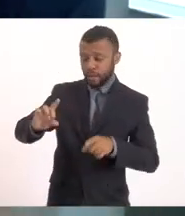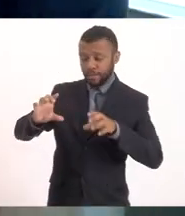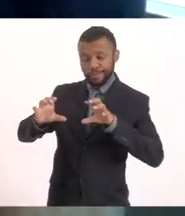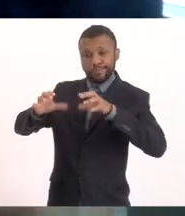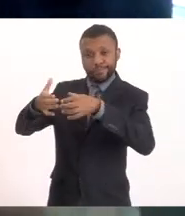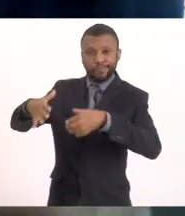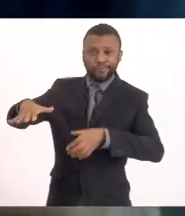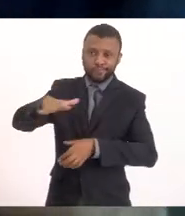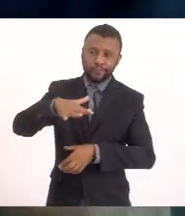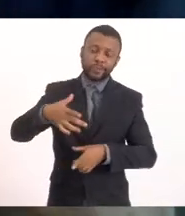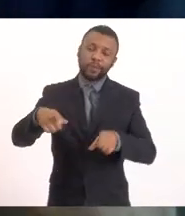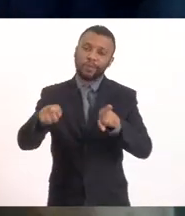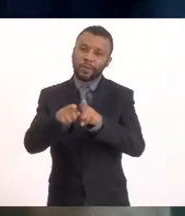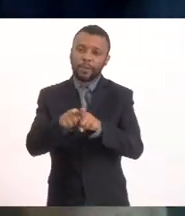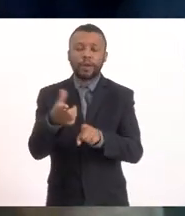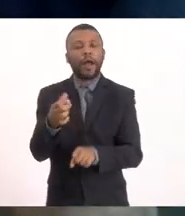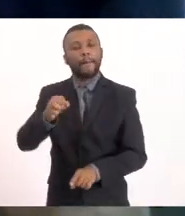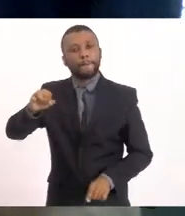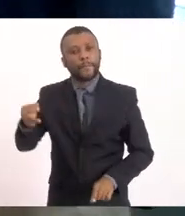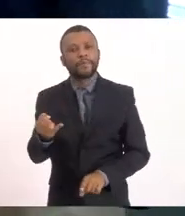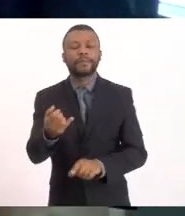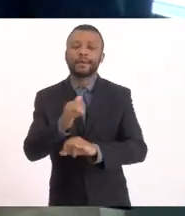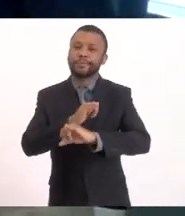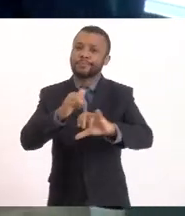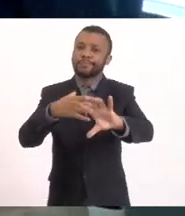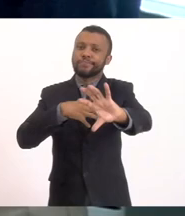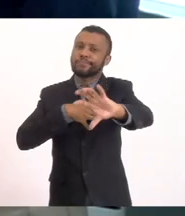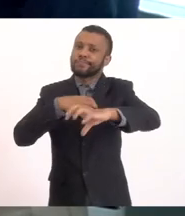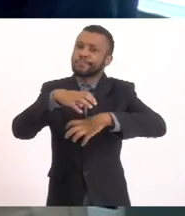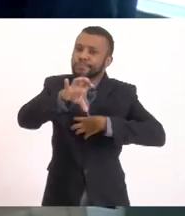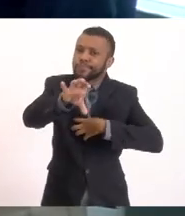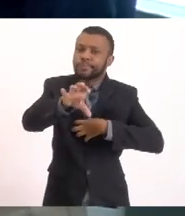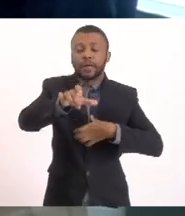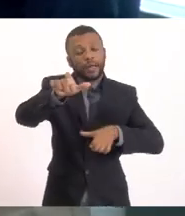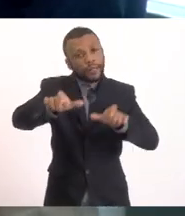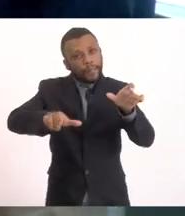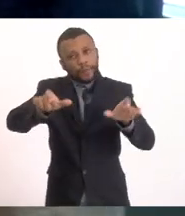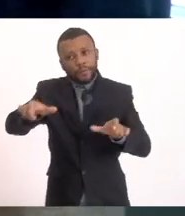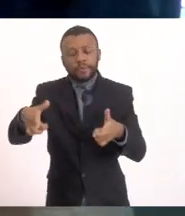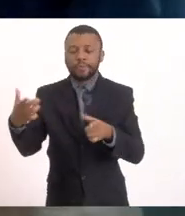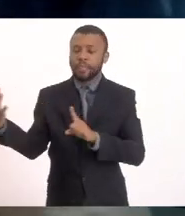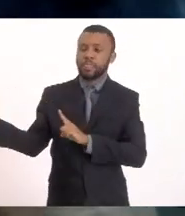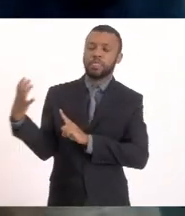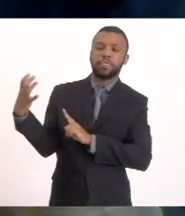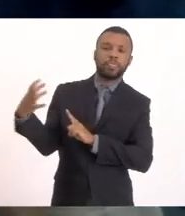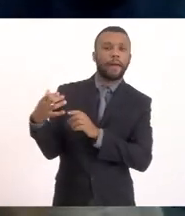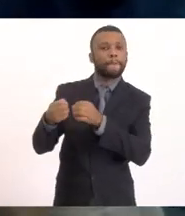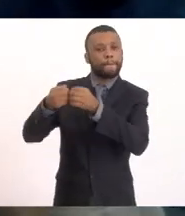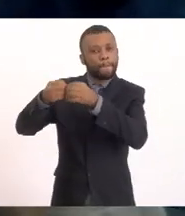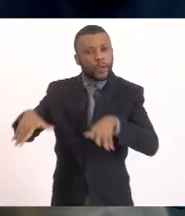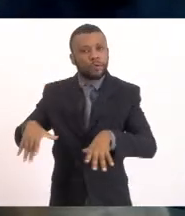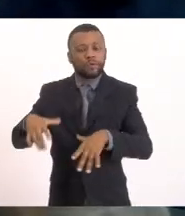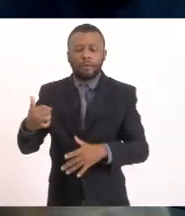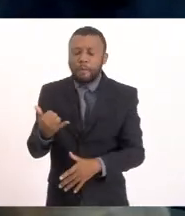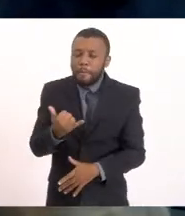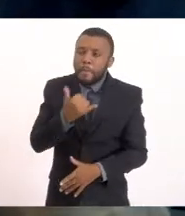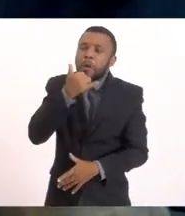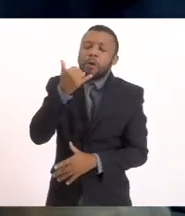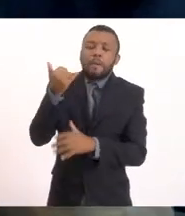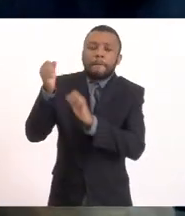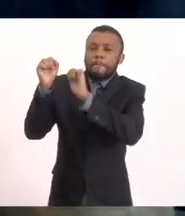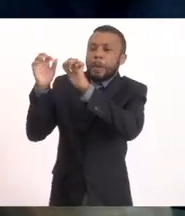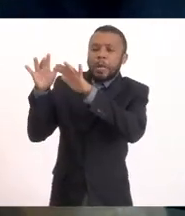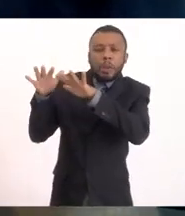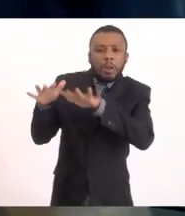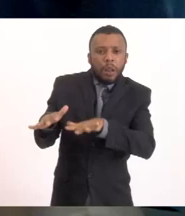Boto meus sentimentos aqui Com as pessoas que foram acometidas pela tragédia de Petrópolis E nosso